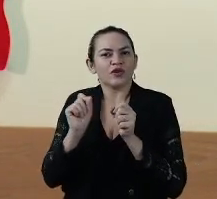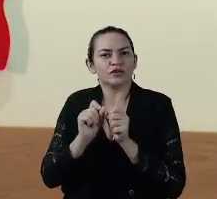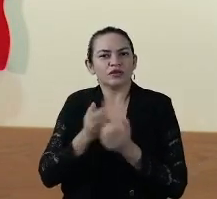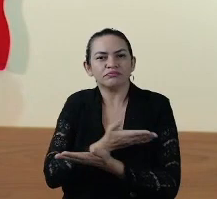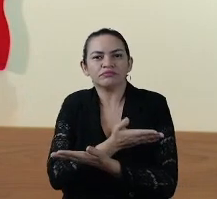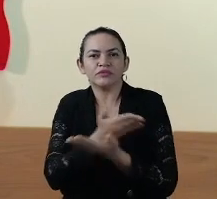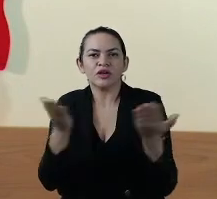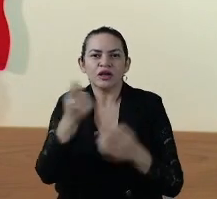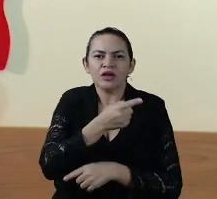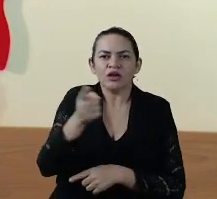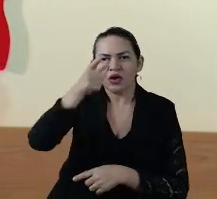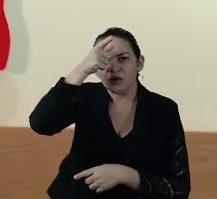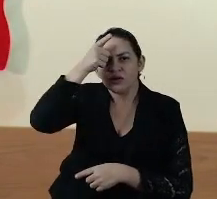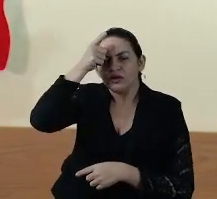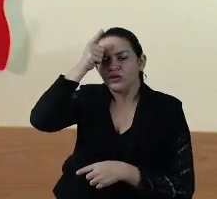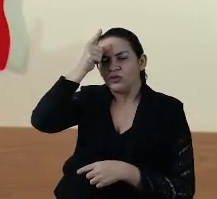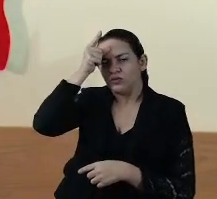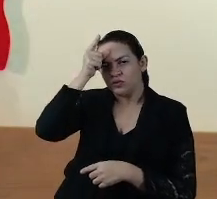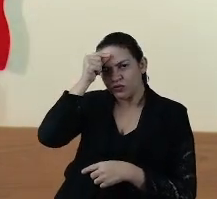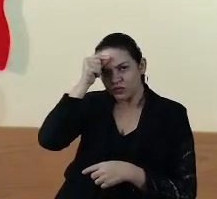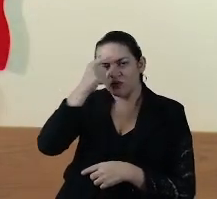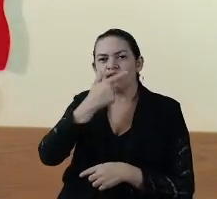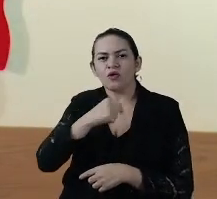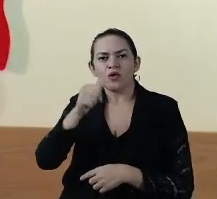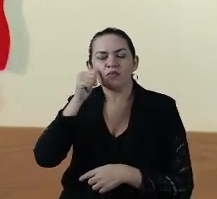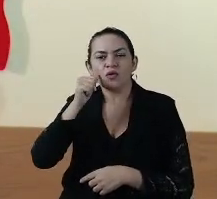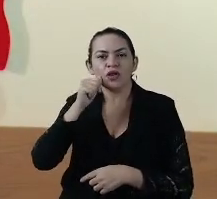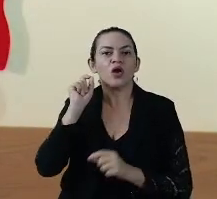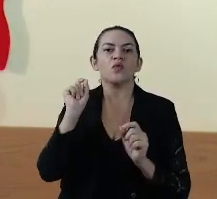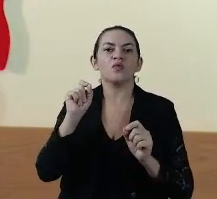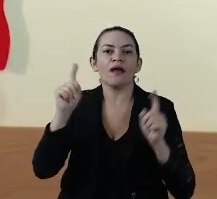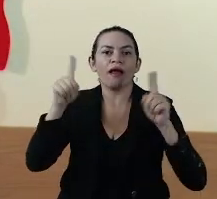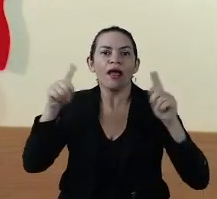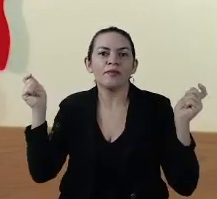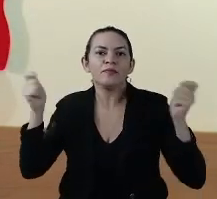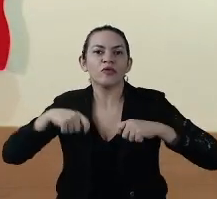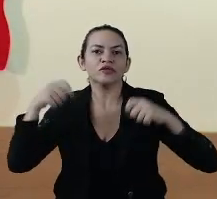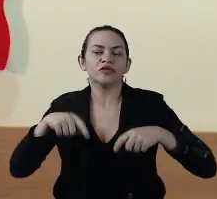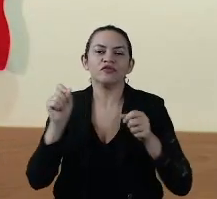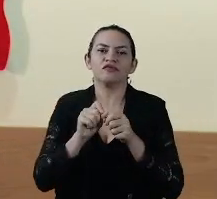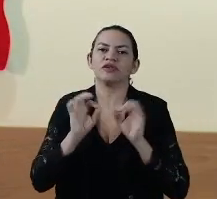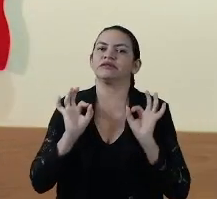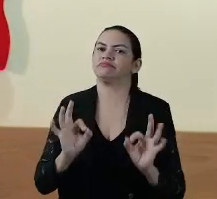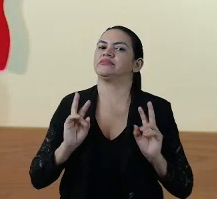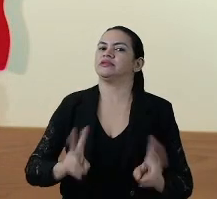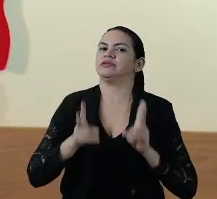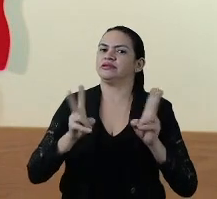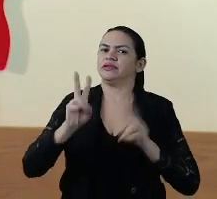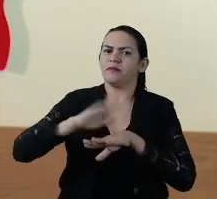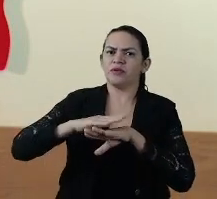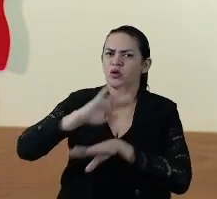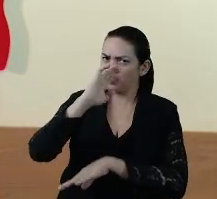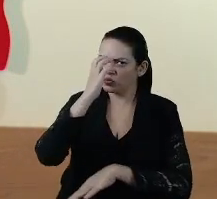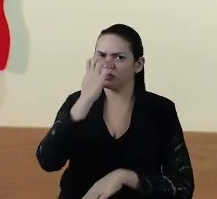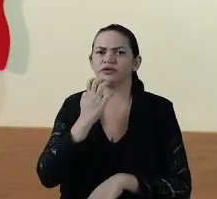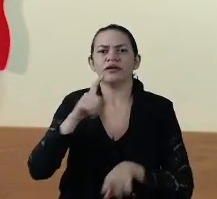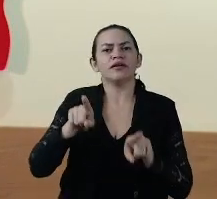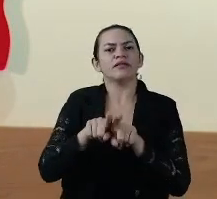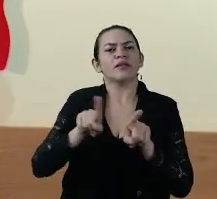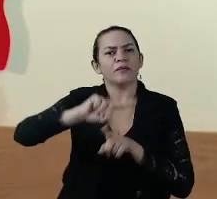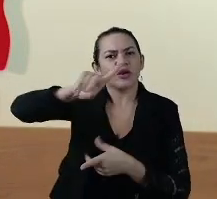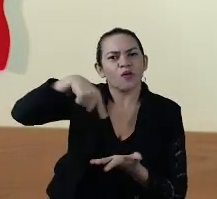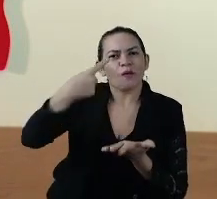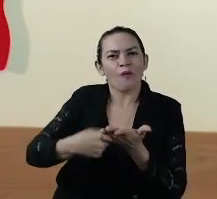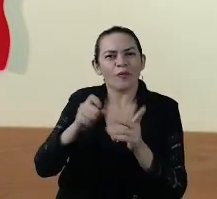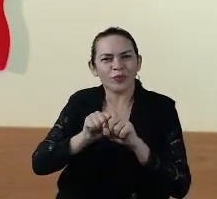tranquilizar a todos e todas que o máximo quanto possível está sendo feito, como sempre, com seriedade e